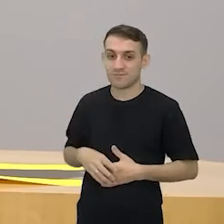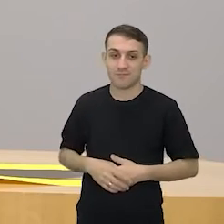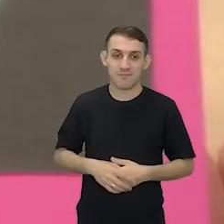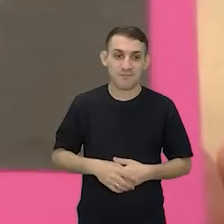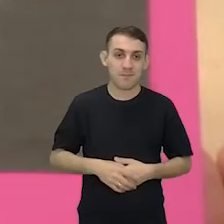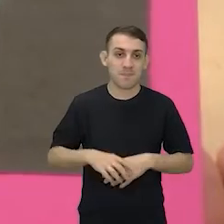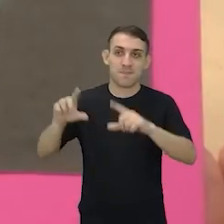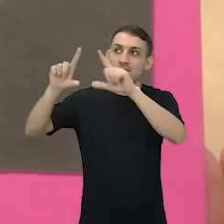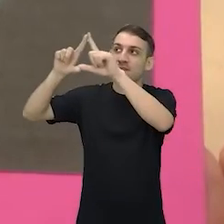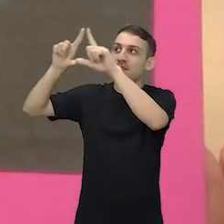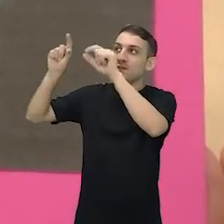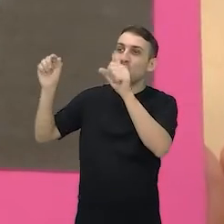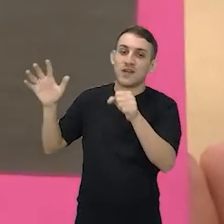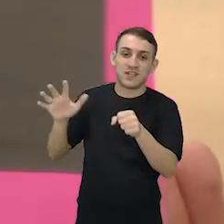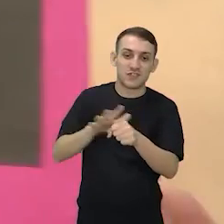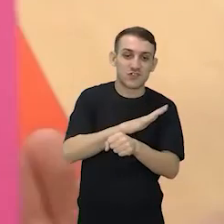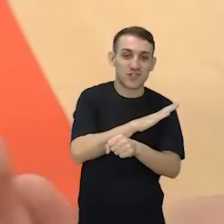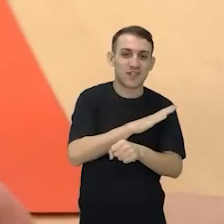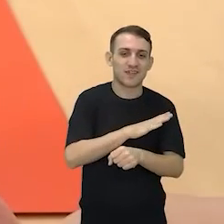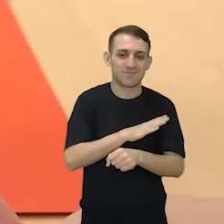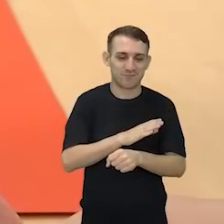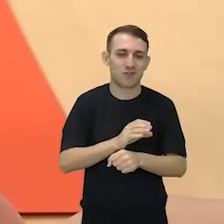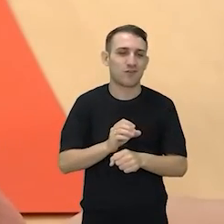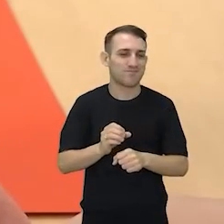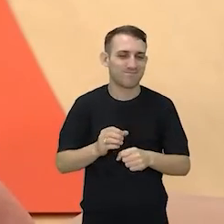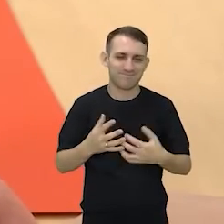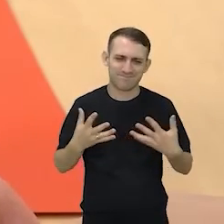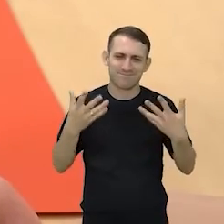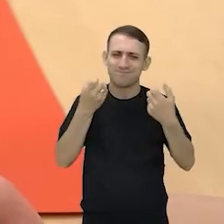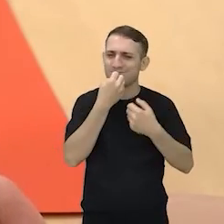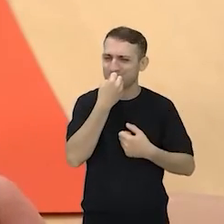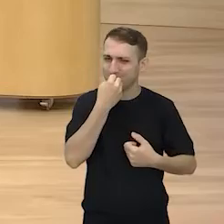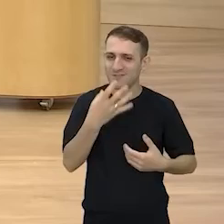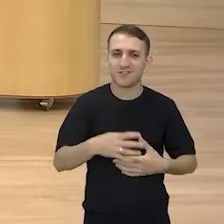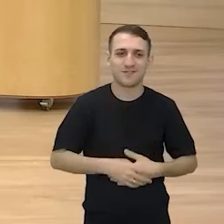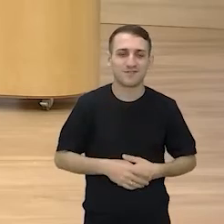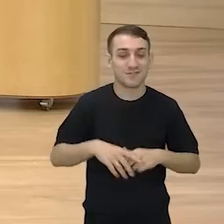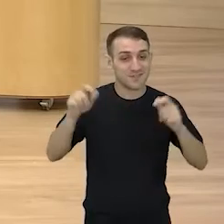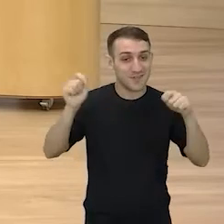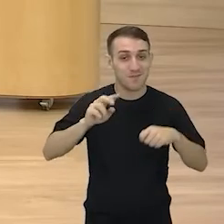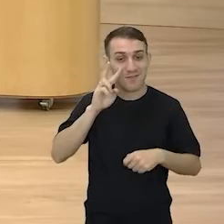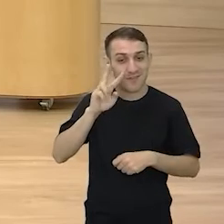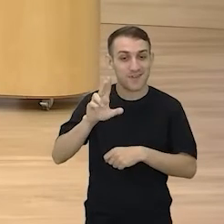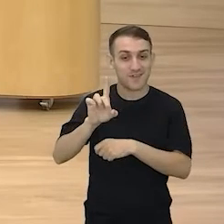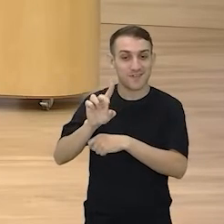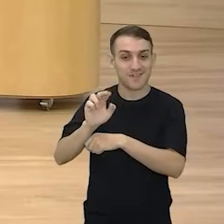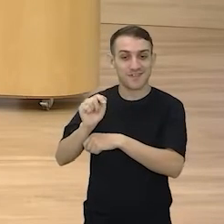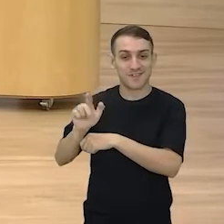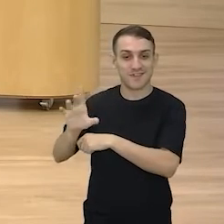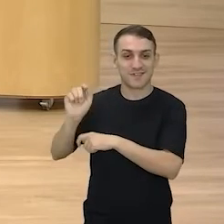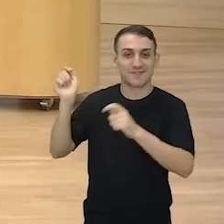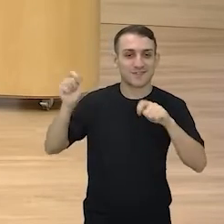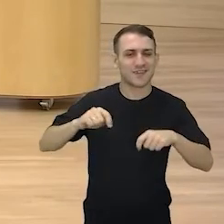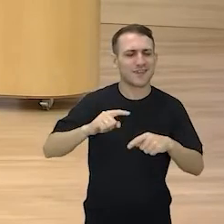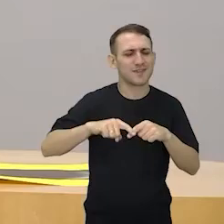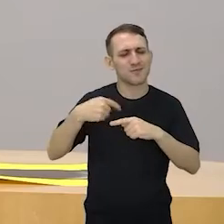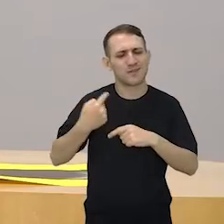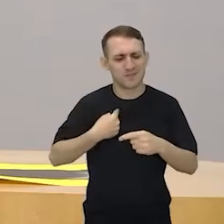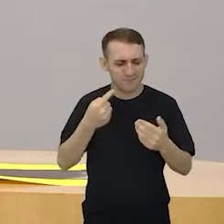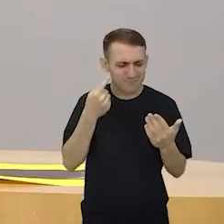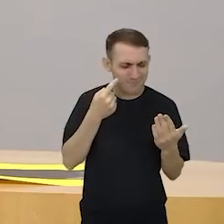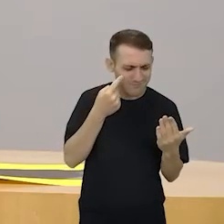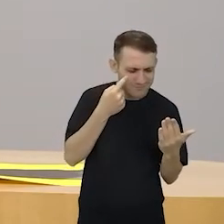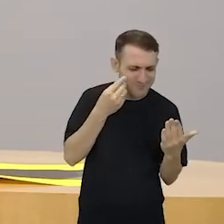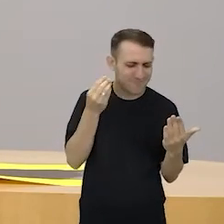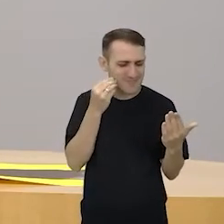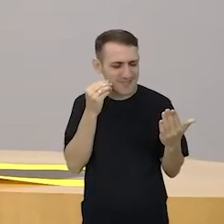Lua cheia. Muito bem. Consegui enxergar o dragão agora, professora Juliana? eu vou pegar depois e vou ficar olhando. Professora Juliana, ela